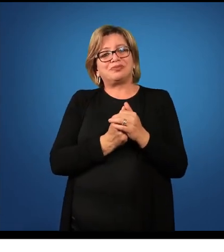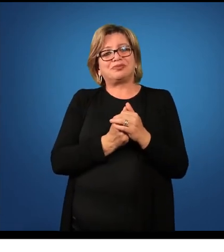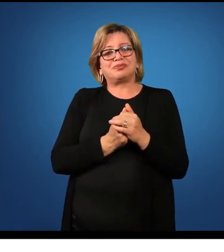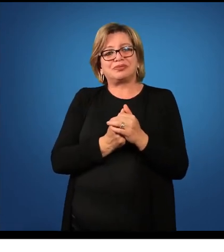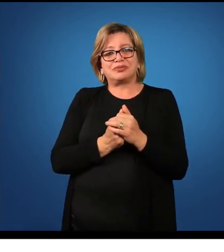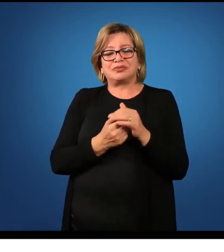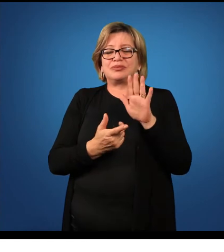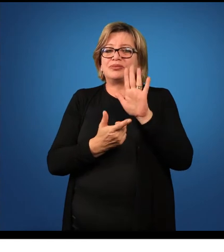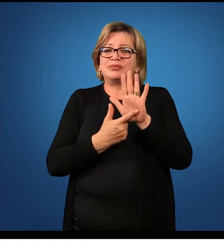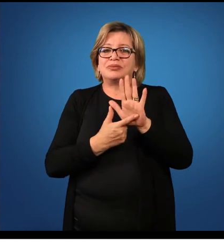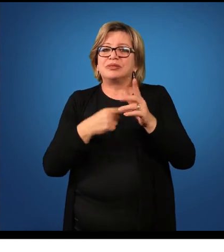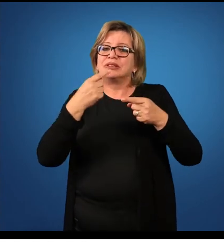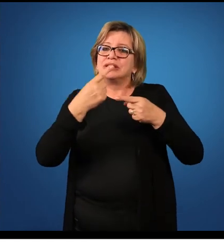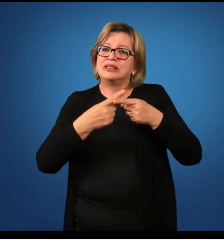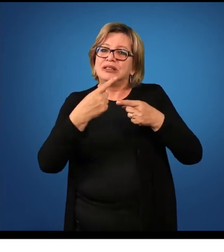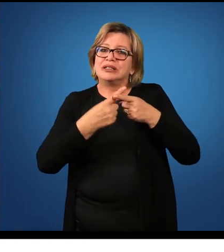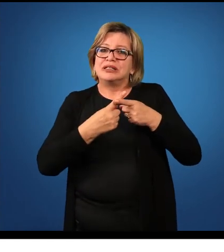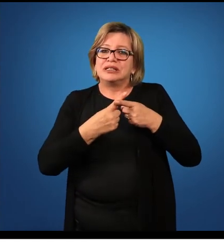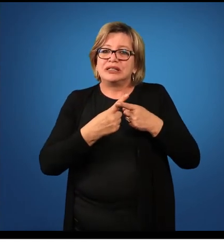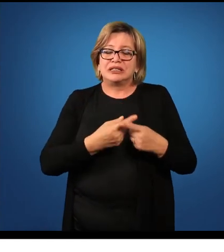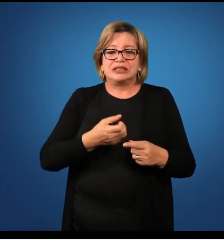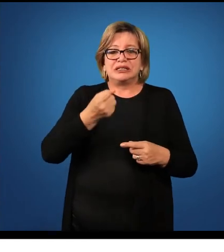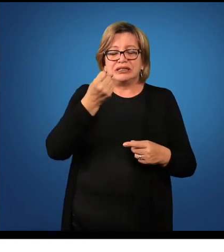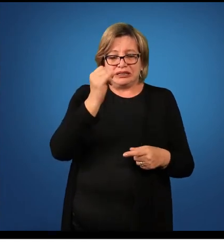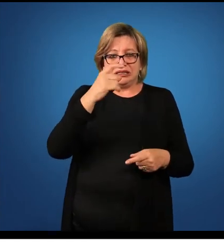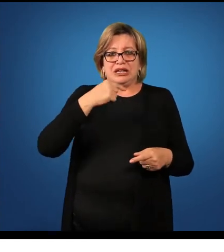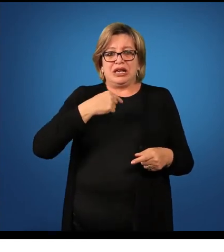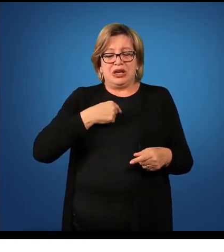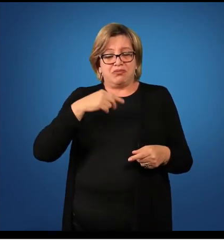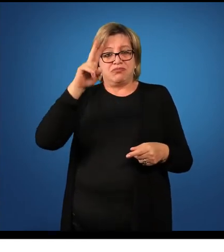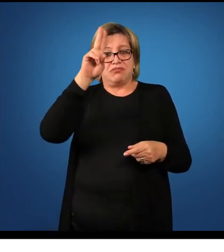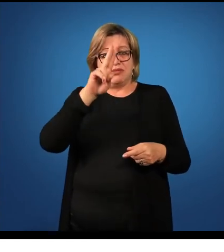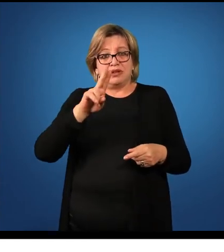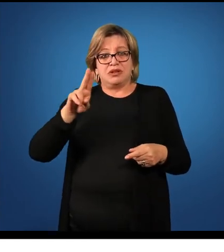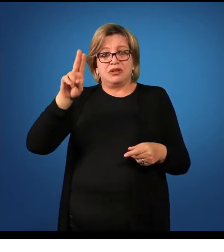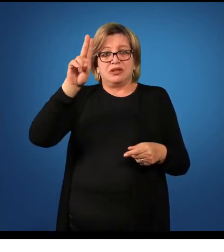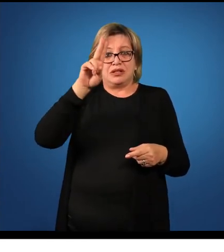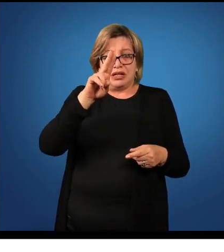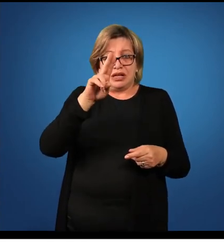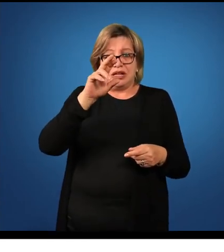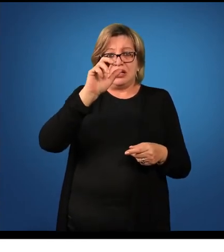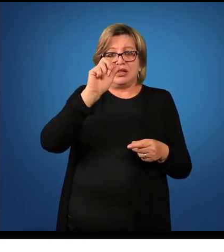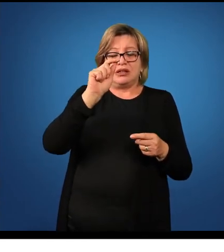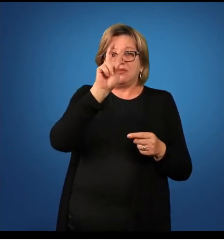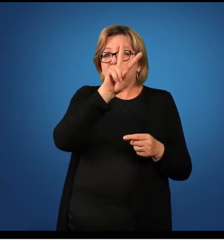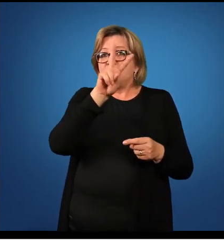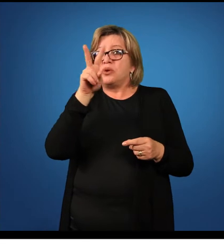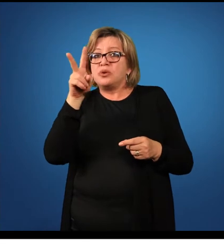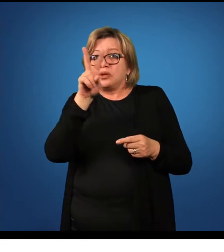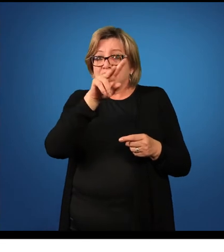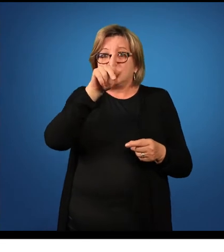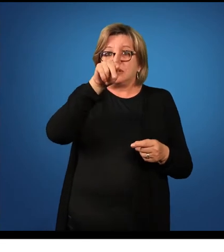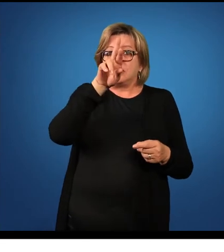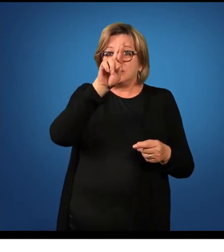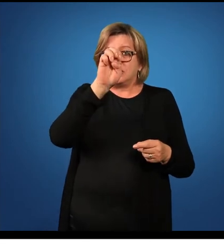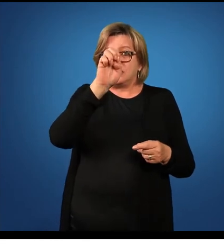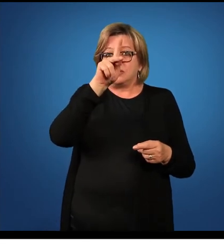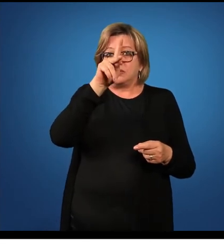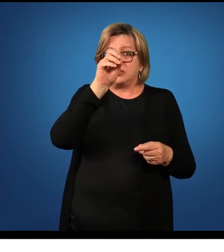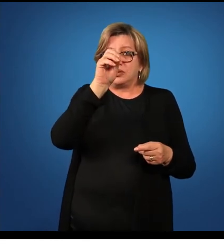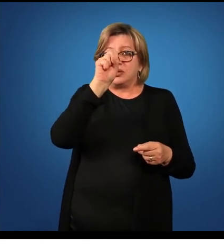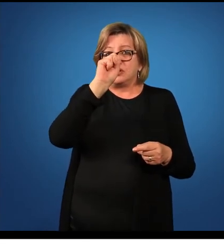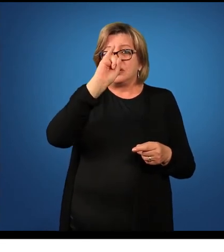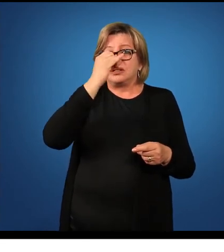Indicando a causa. Se eu utilizar a preposição ab ou propter, necessariamente,